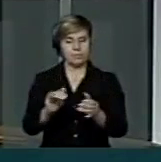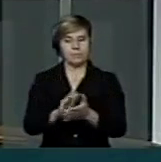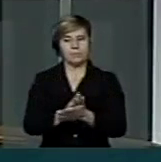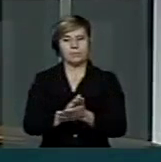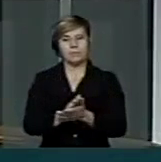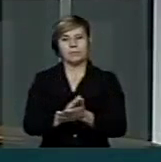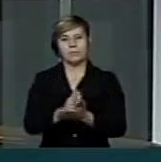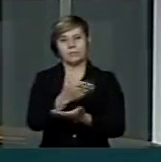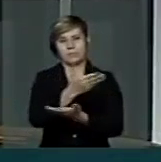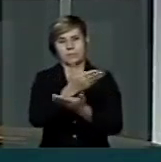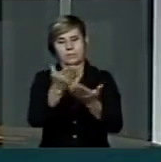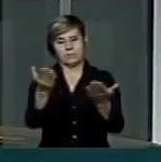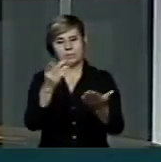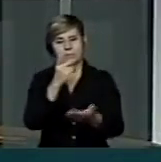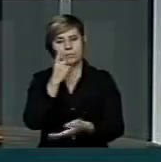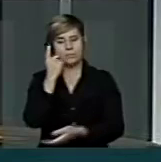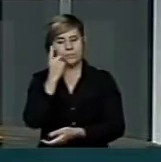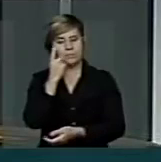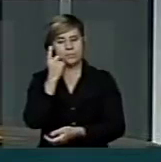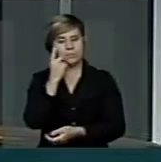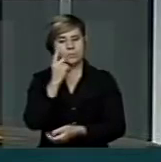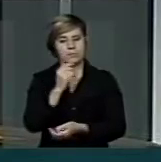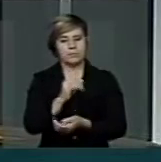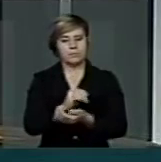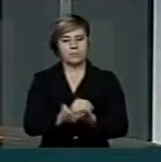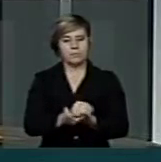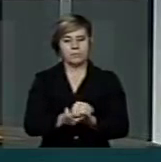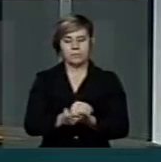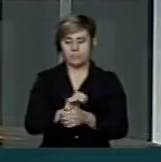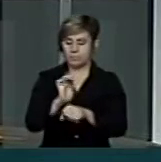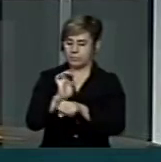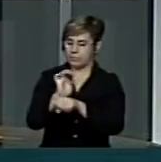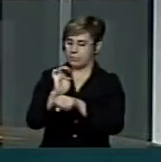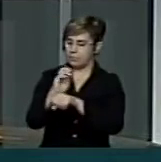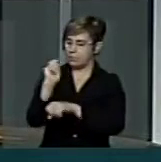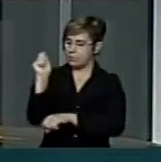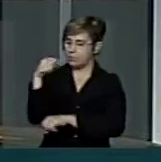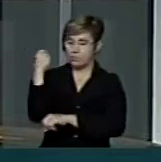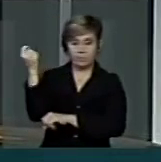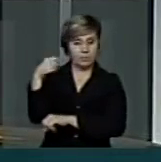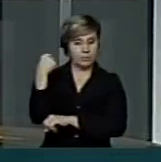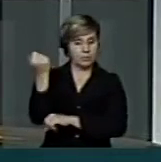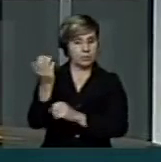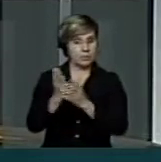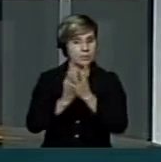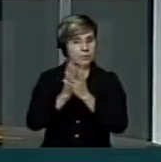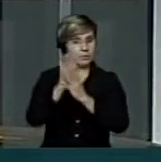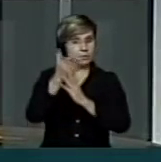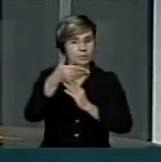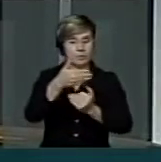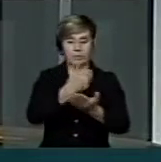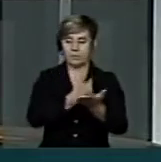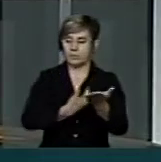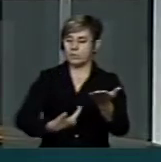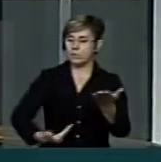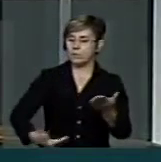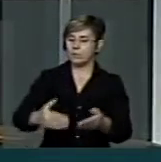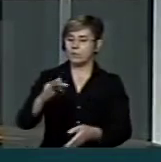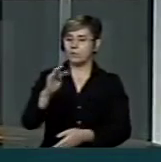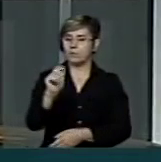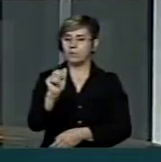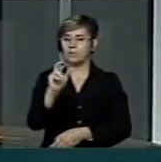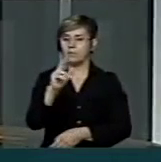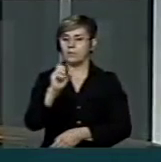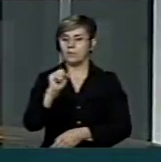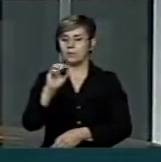senhores deputados, que o Estado do Rio Grande do Sul, através do seu governador, governador Tarso